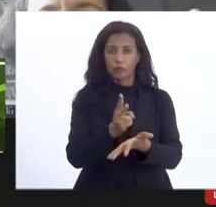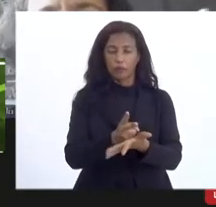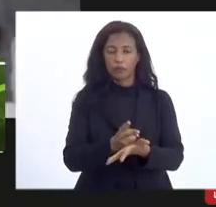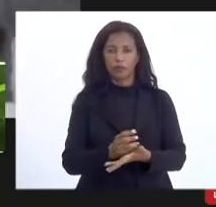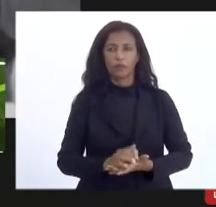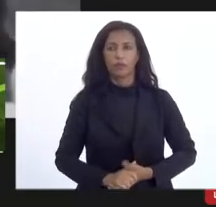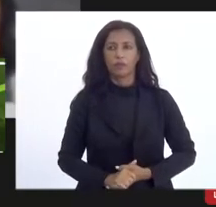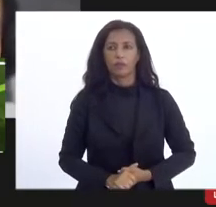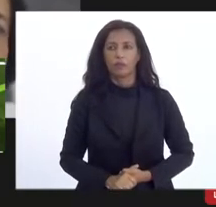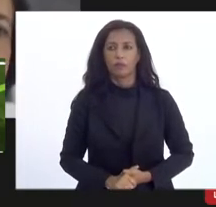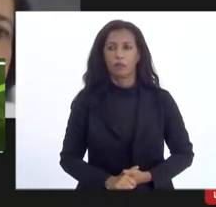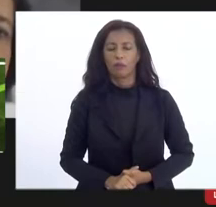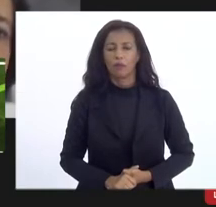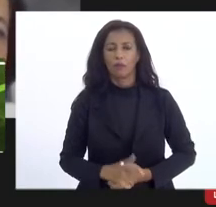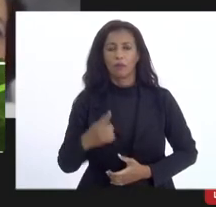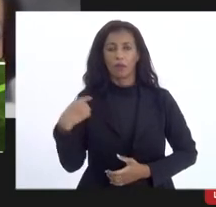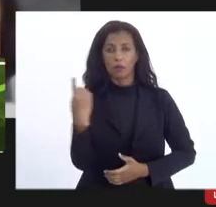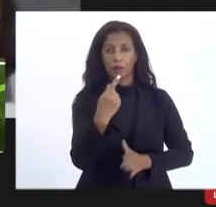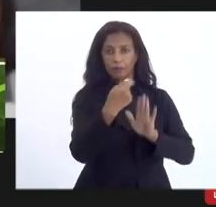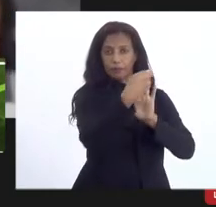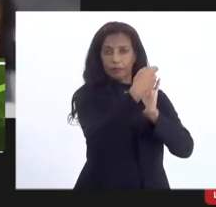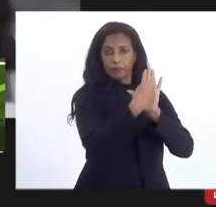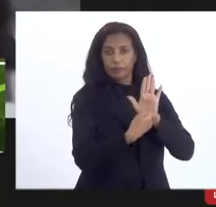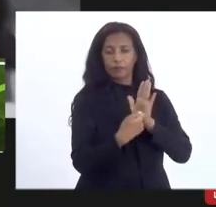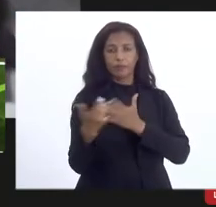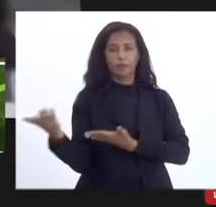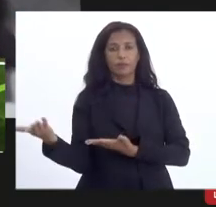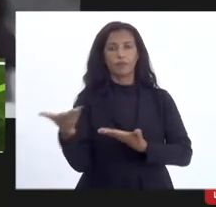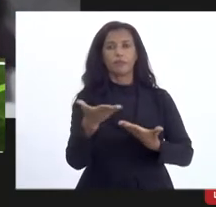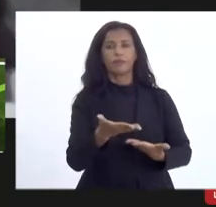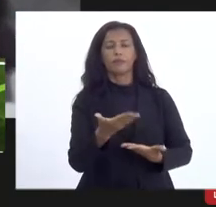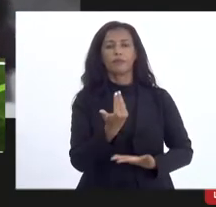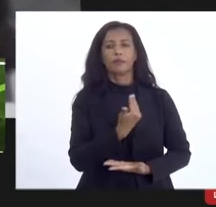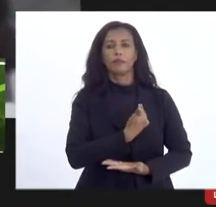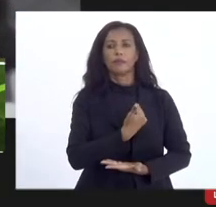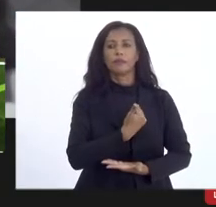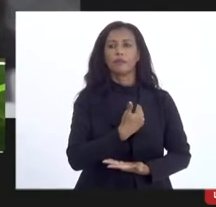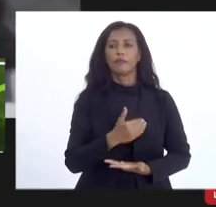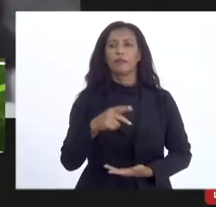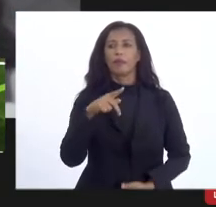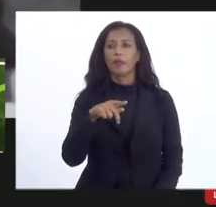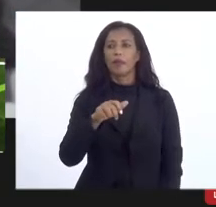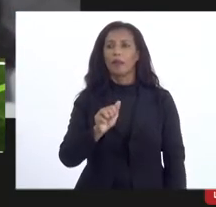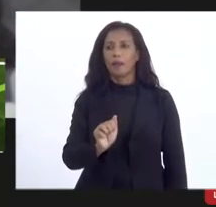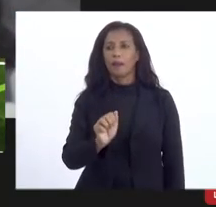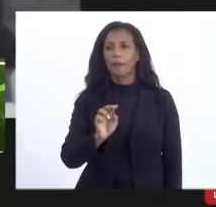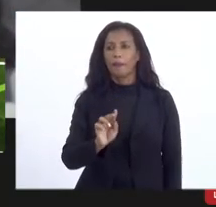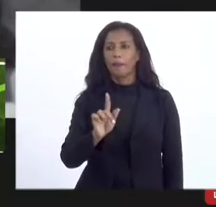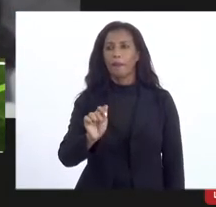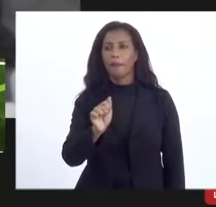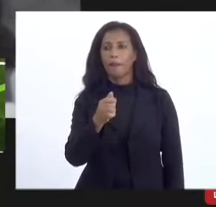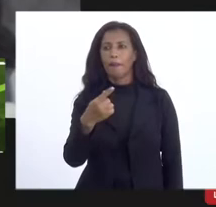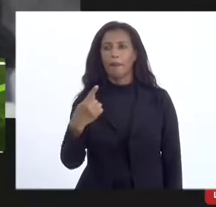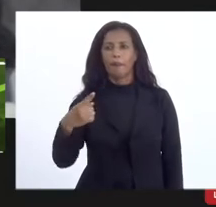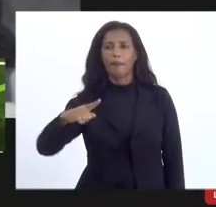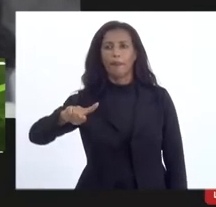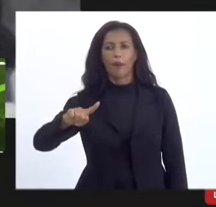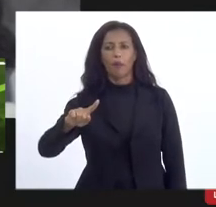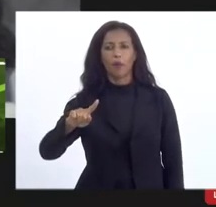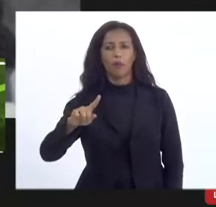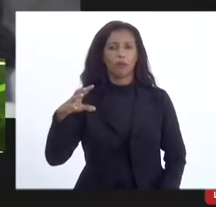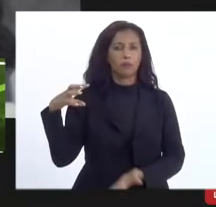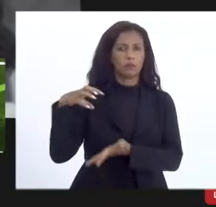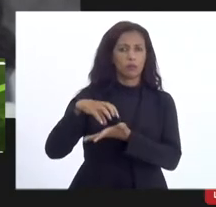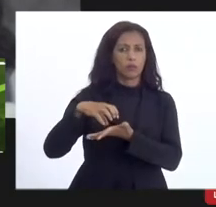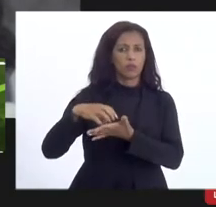então pela nossa lista o próximo é o nosso companheiro mestre Paulão rede estadual de pontos de cultura